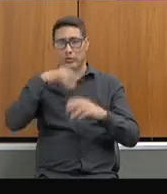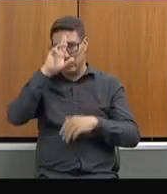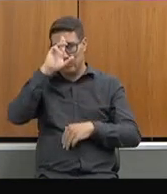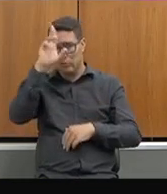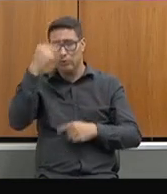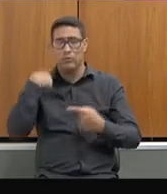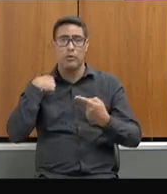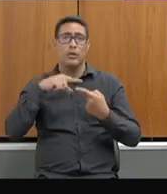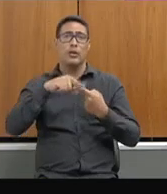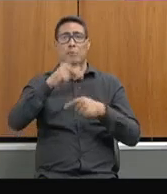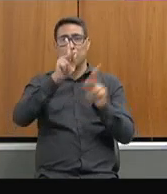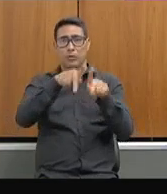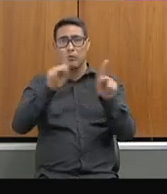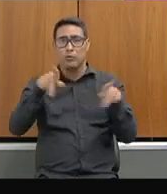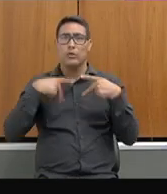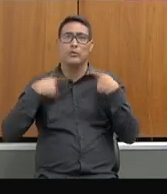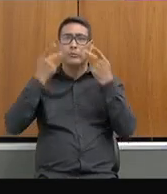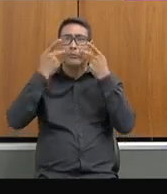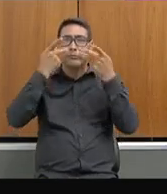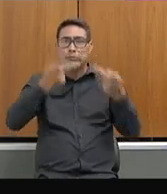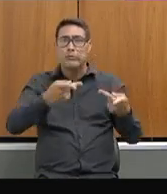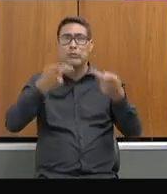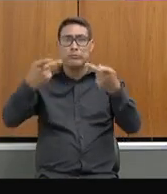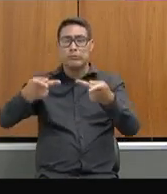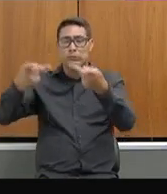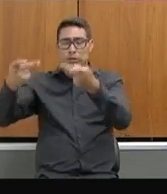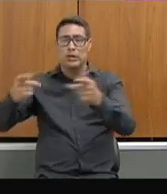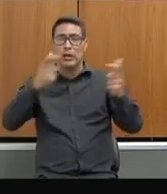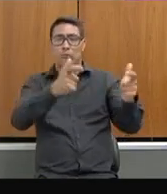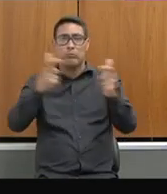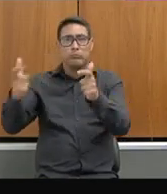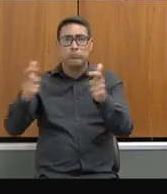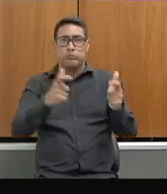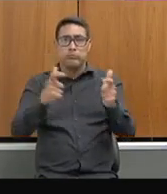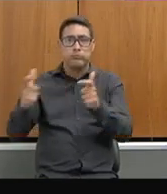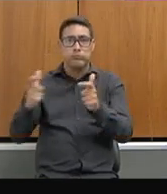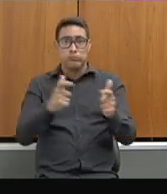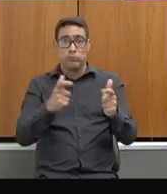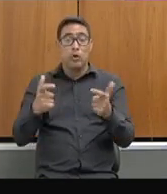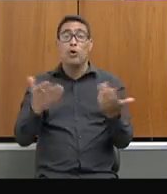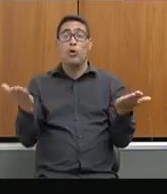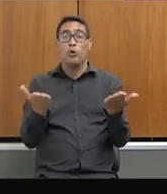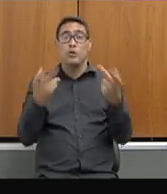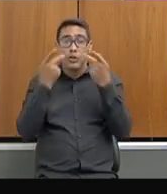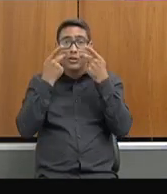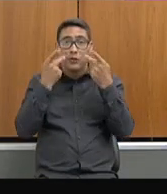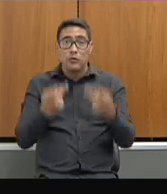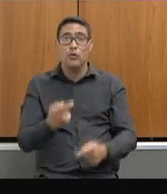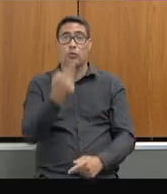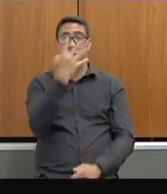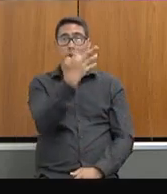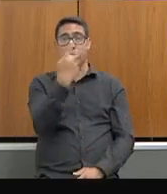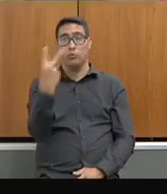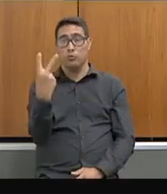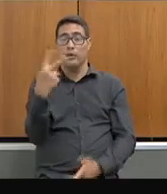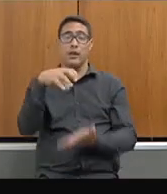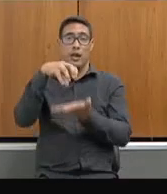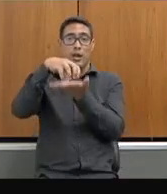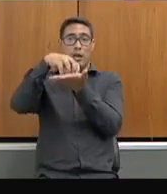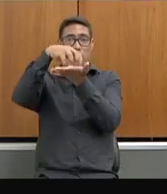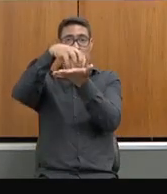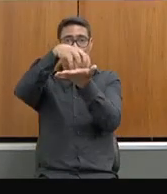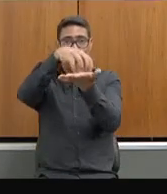visitando mesmo, indo a cada canto. Hoje já visitamos 42 regionais, pretendemos